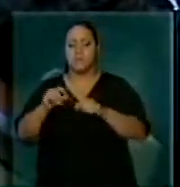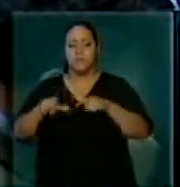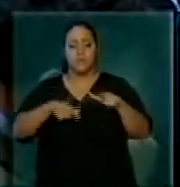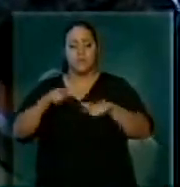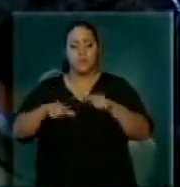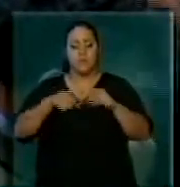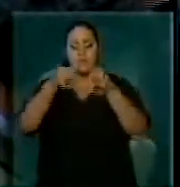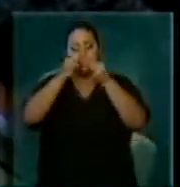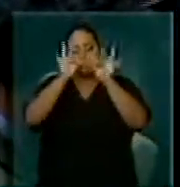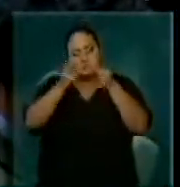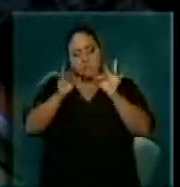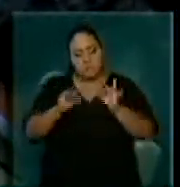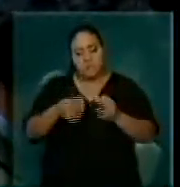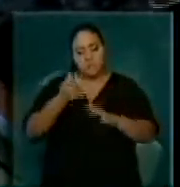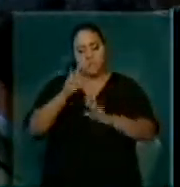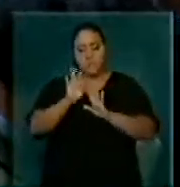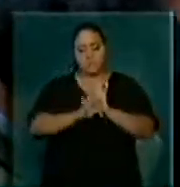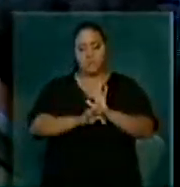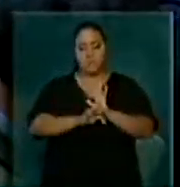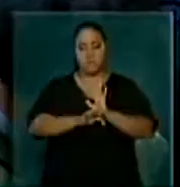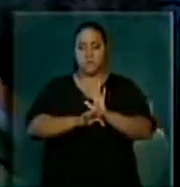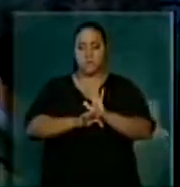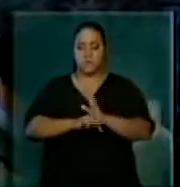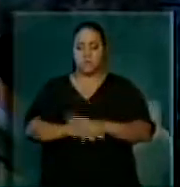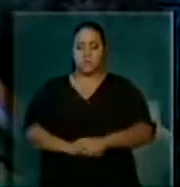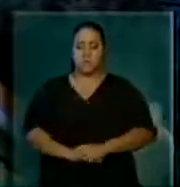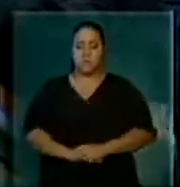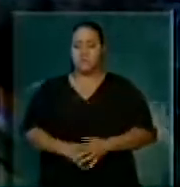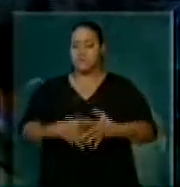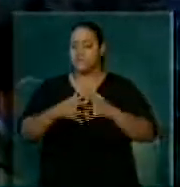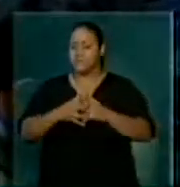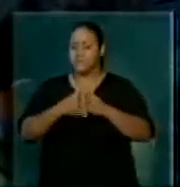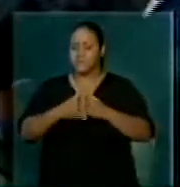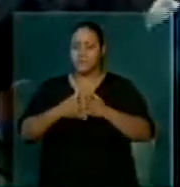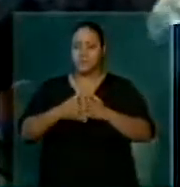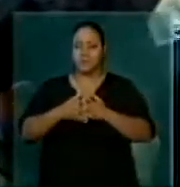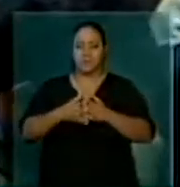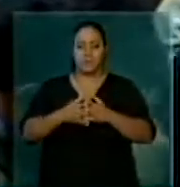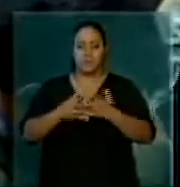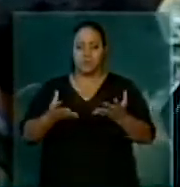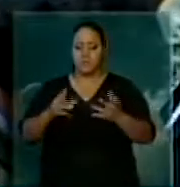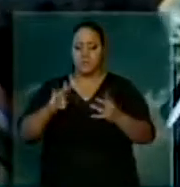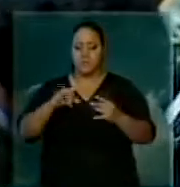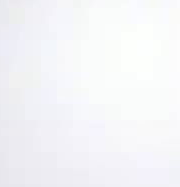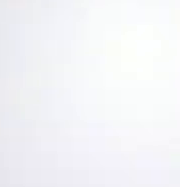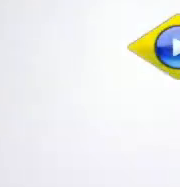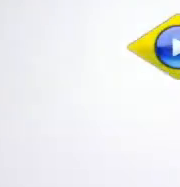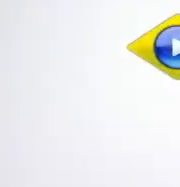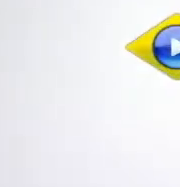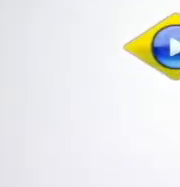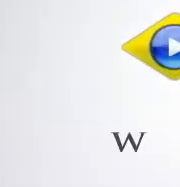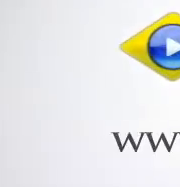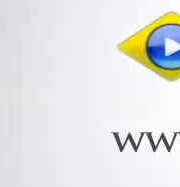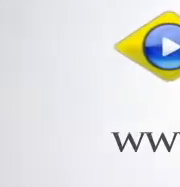faço, presidente. Eu apelo a questão de ordem. Presidente, vamos para o artigo 1. O deputado líder João Bahia.